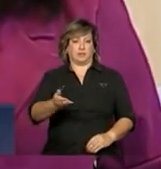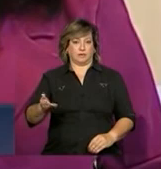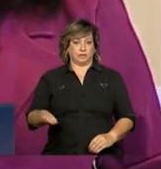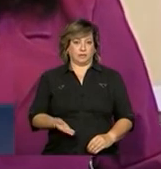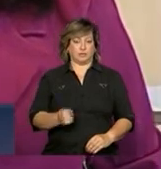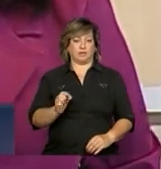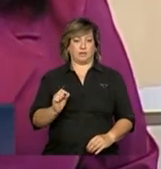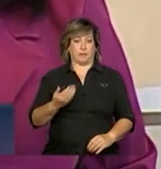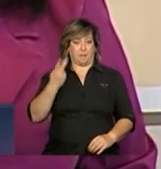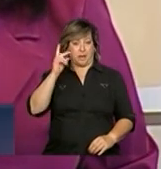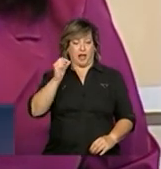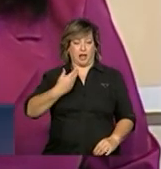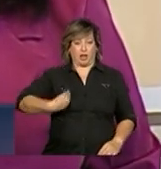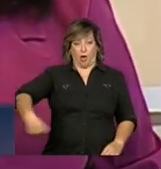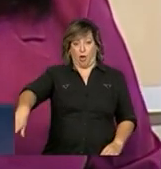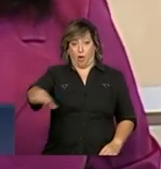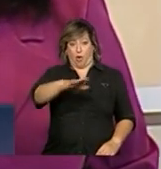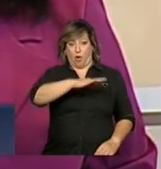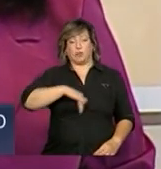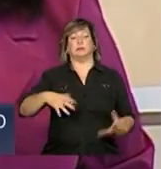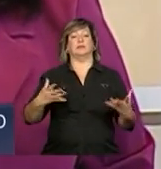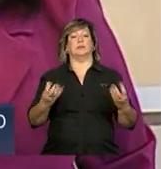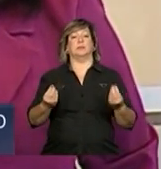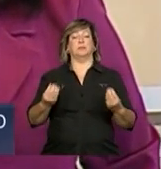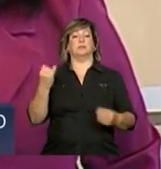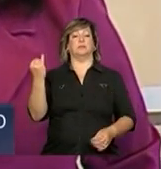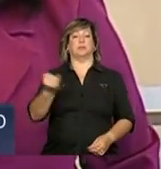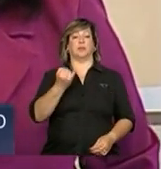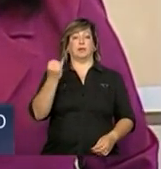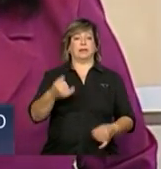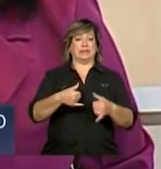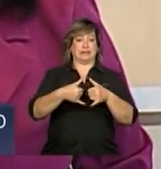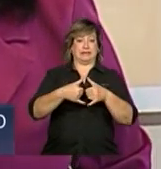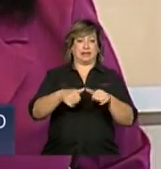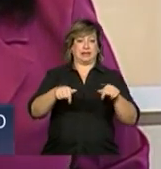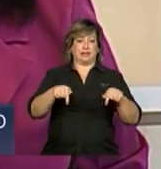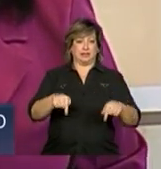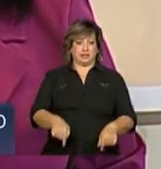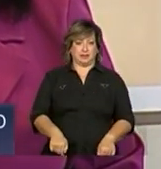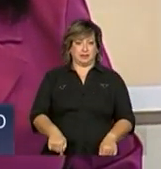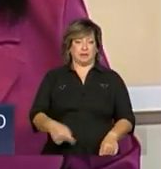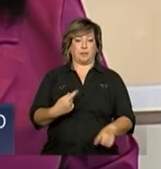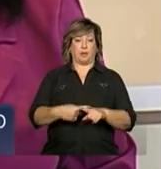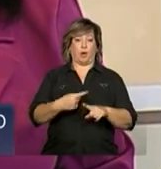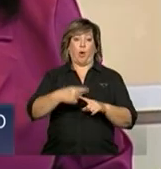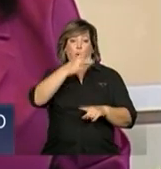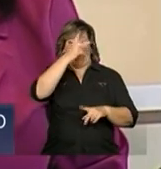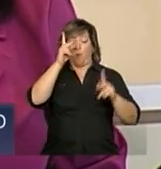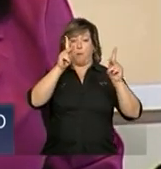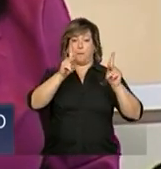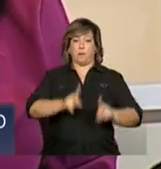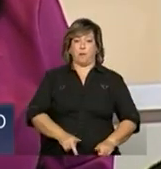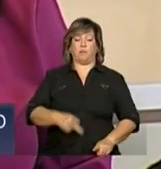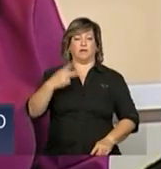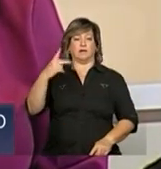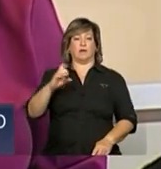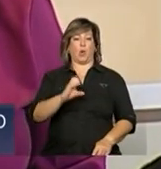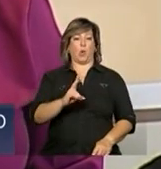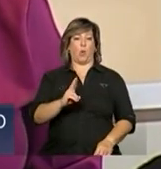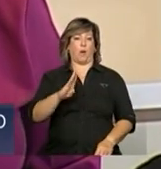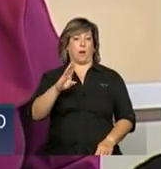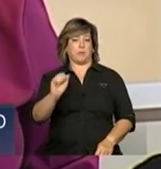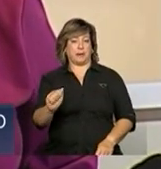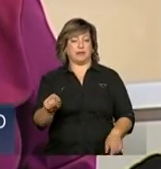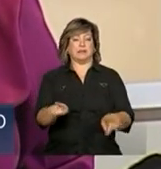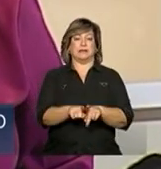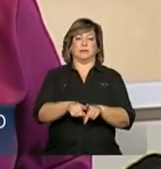importante poder estar aqui, porque os povos de Cuba e Brasil têm uma amistade